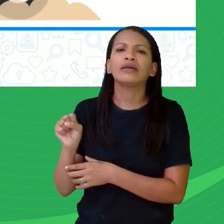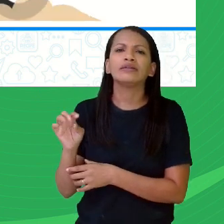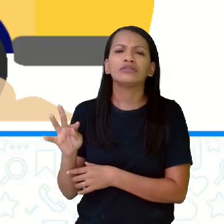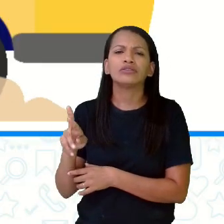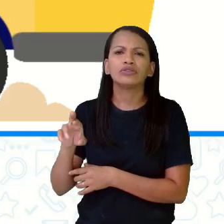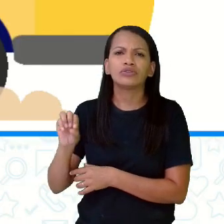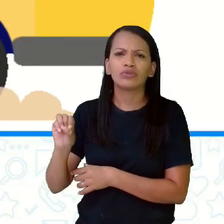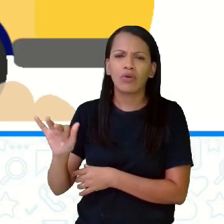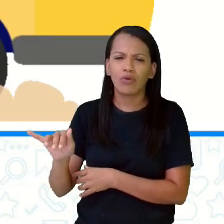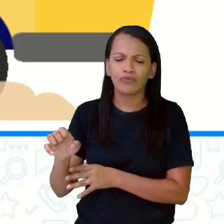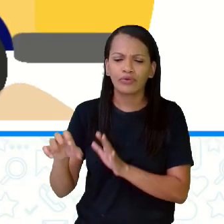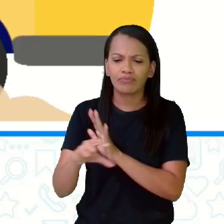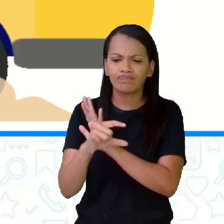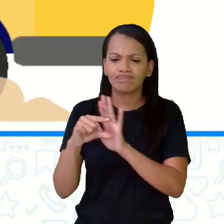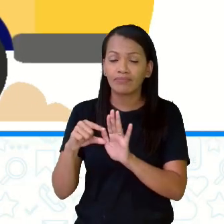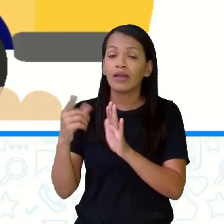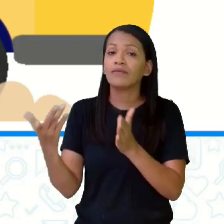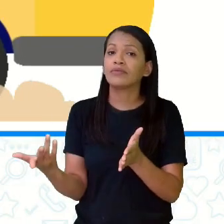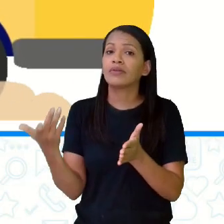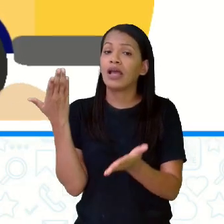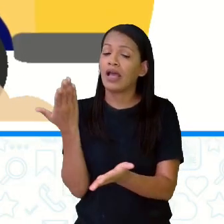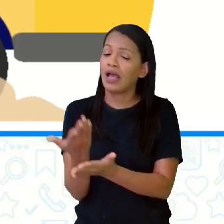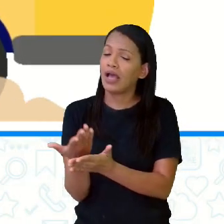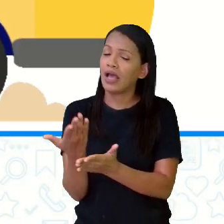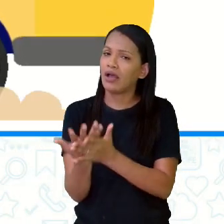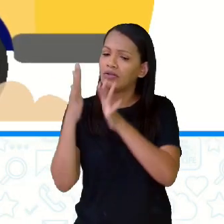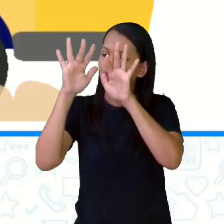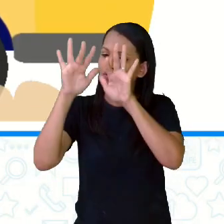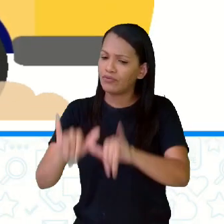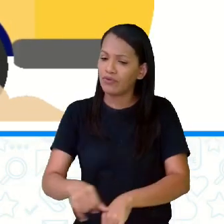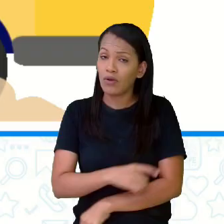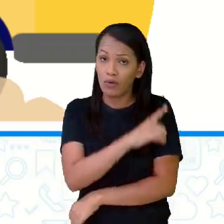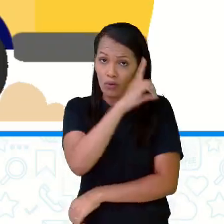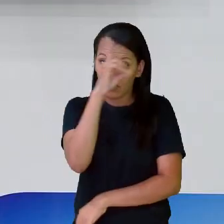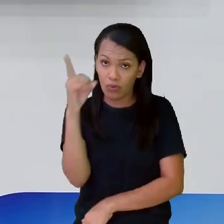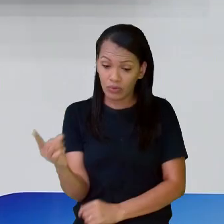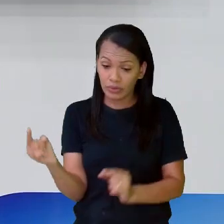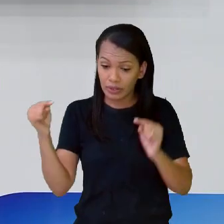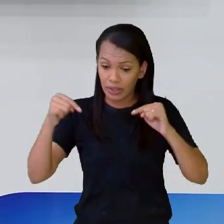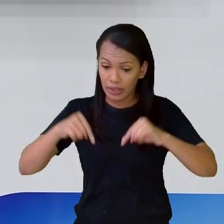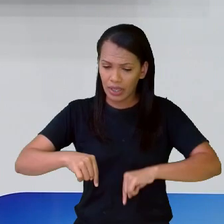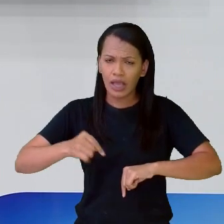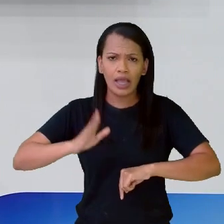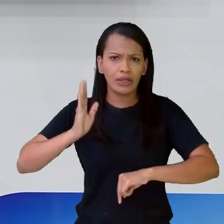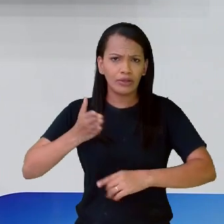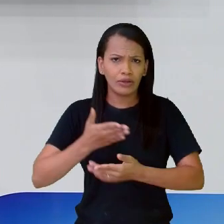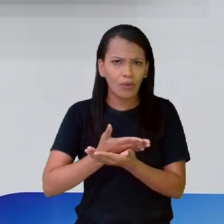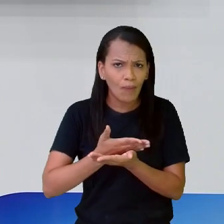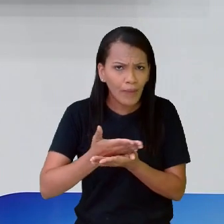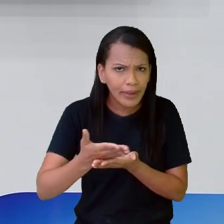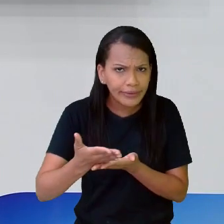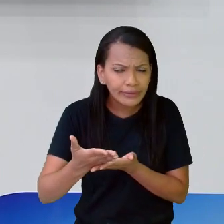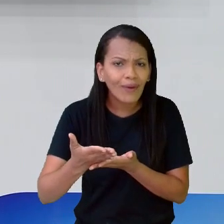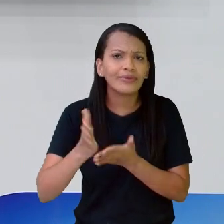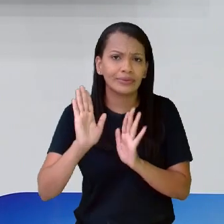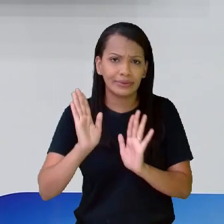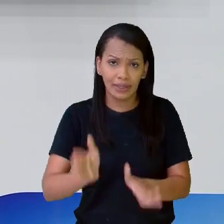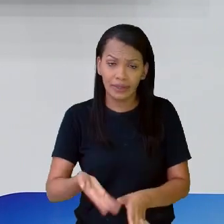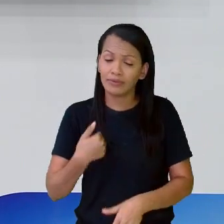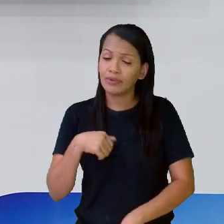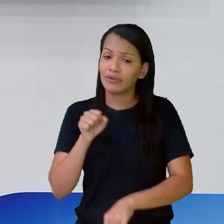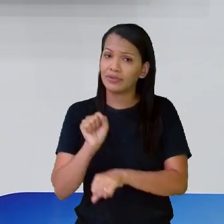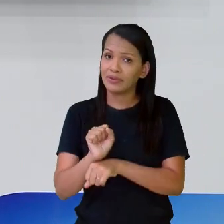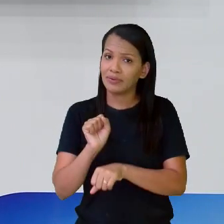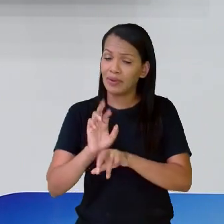aqui, a aula de língua portuguesa, tá? Nosso dia letivo aqui no quarto ano, apenas está começando. Fica